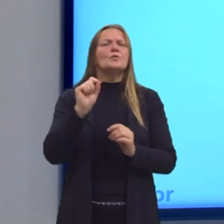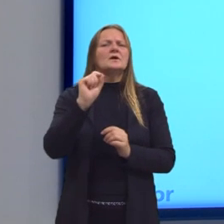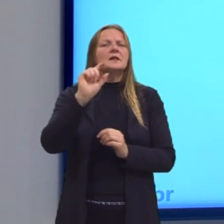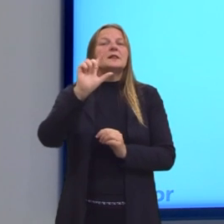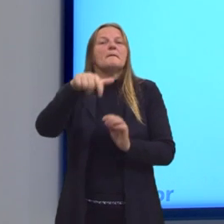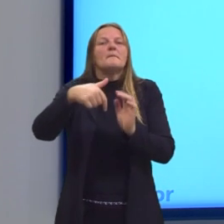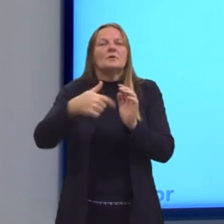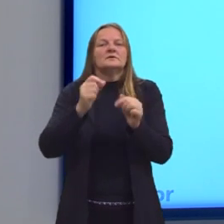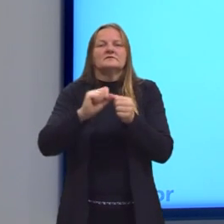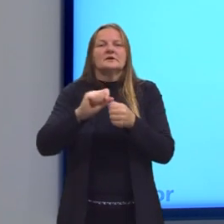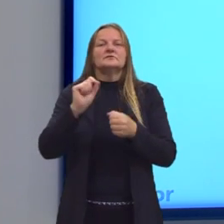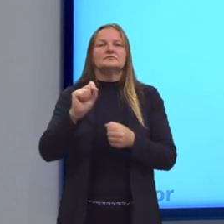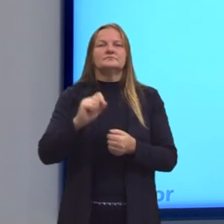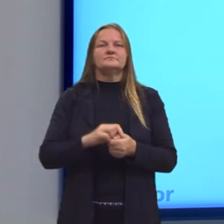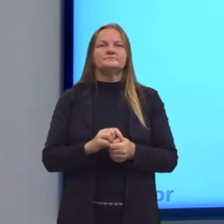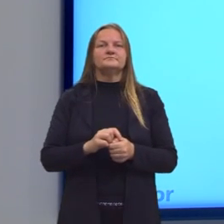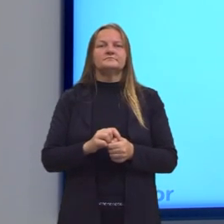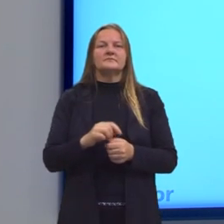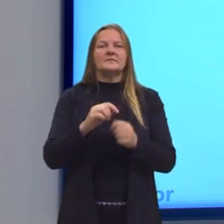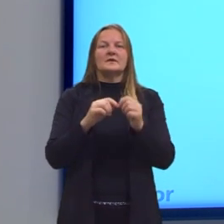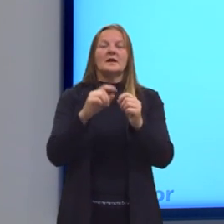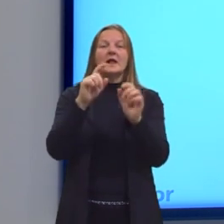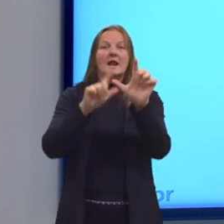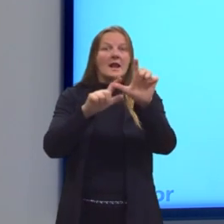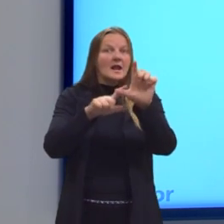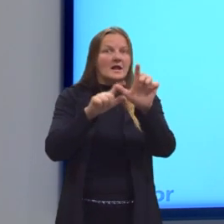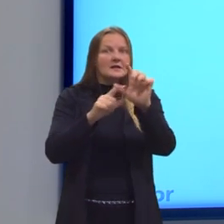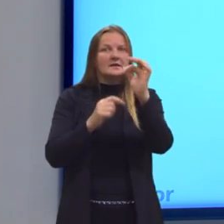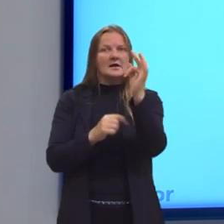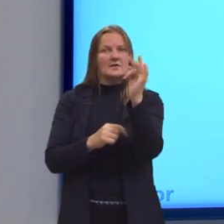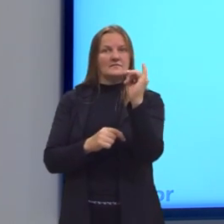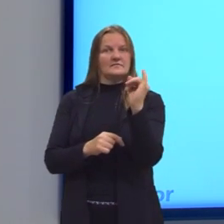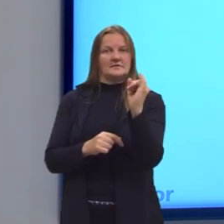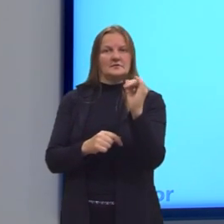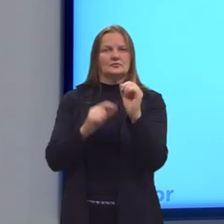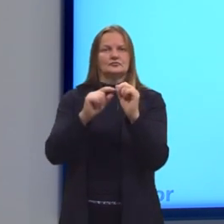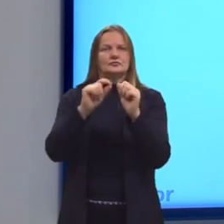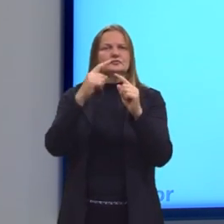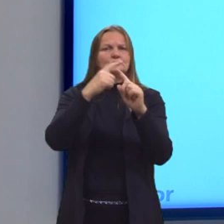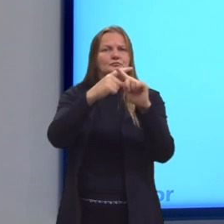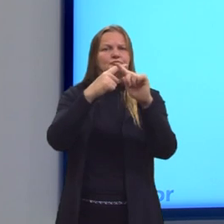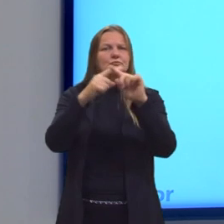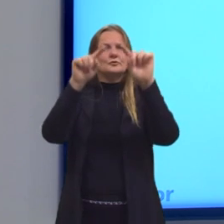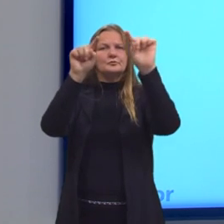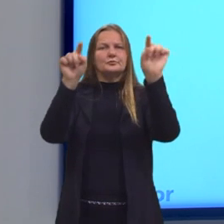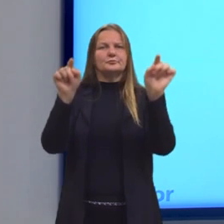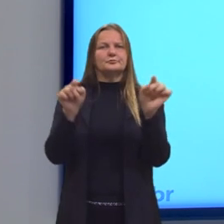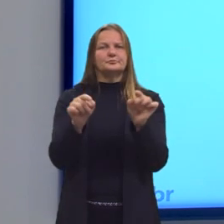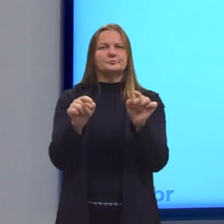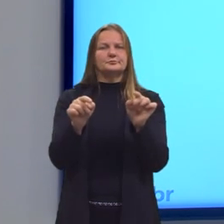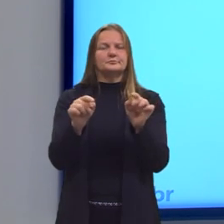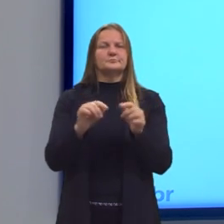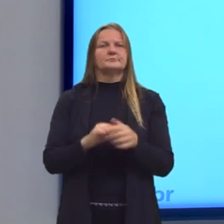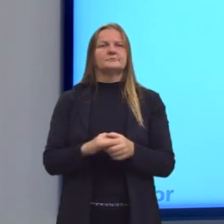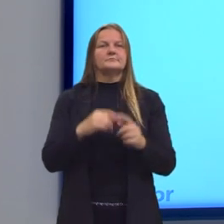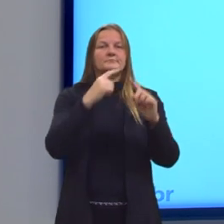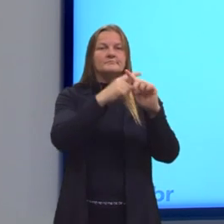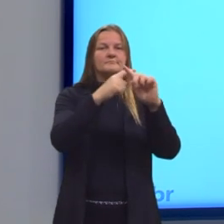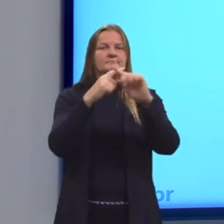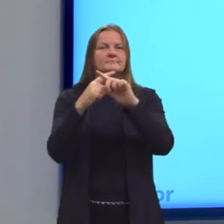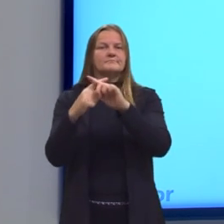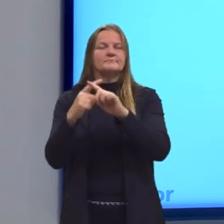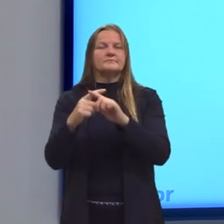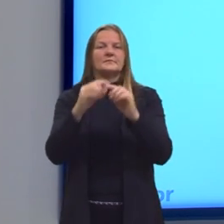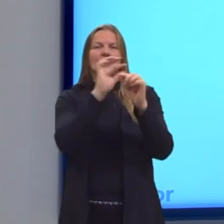Nós temos que essa letrinha aqui, o FI, ele está multiplicando todo esse termo entre parênteses. Então, aqui nós realizamos a